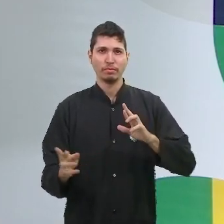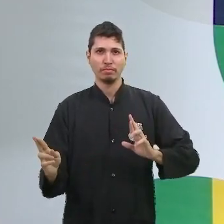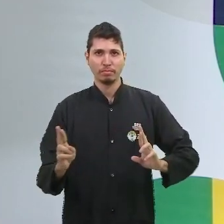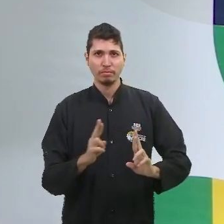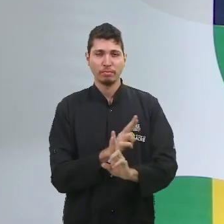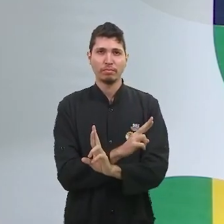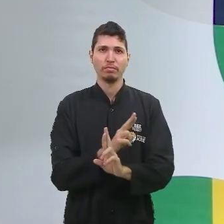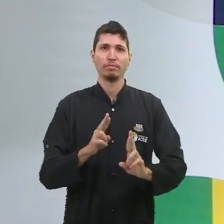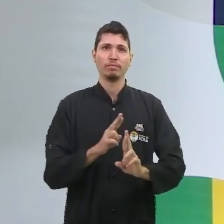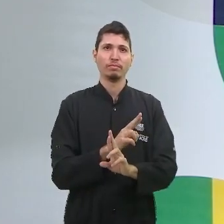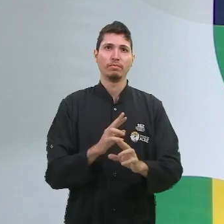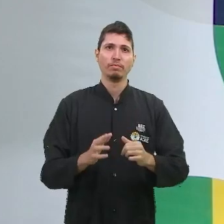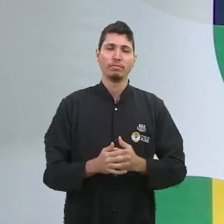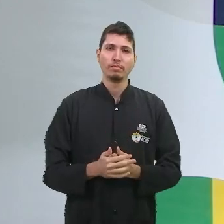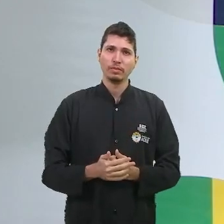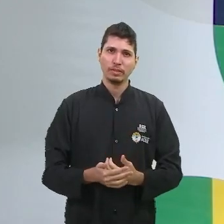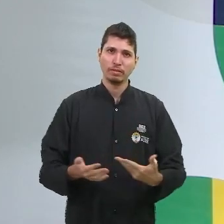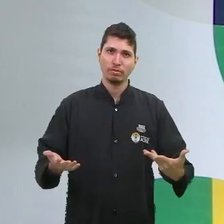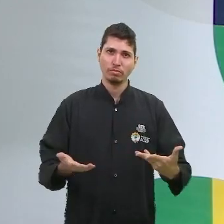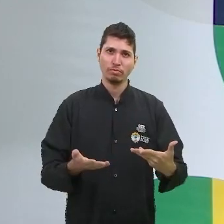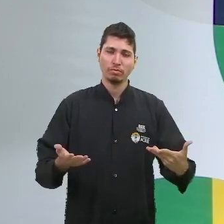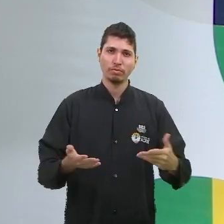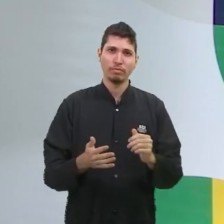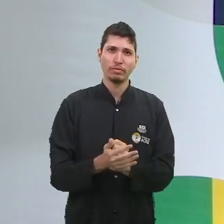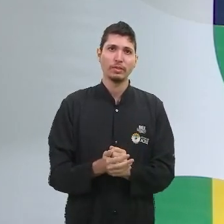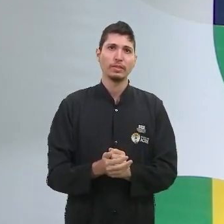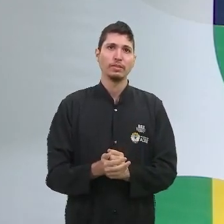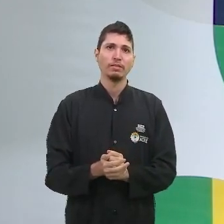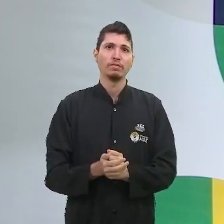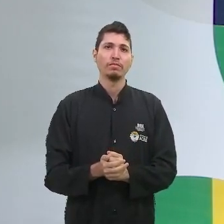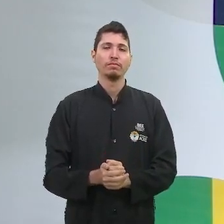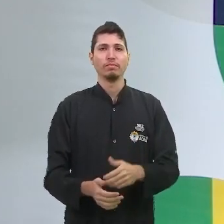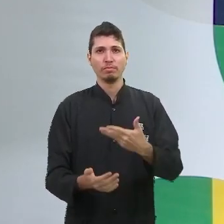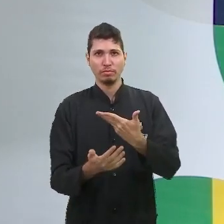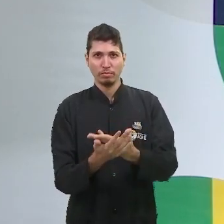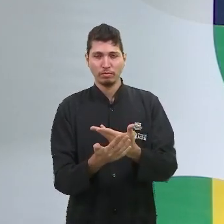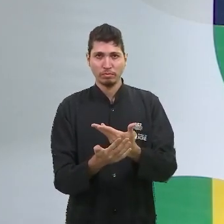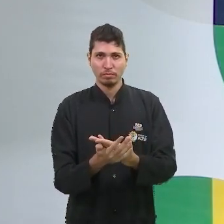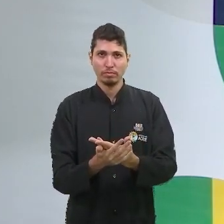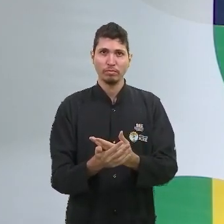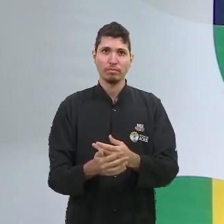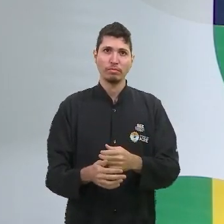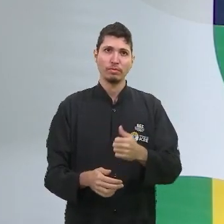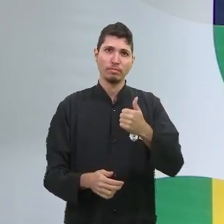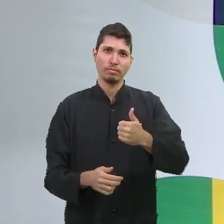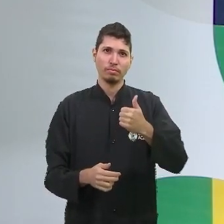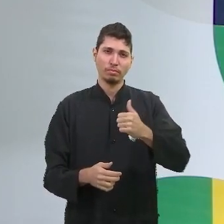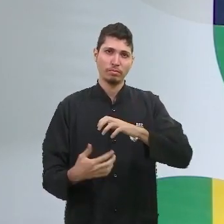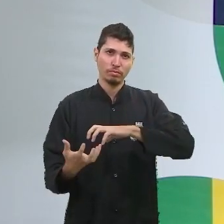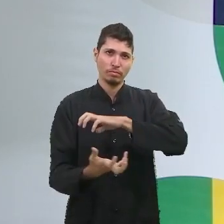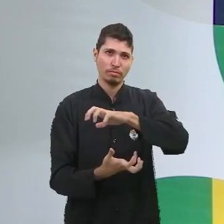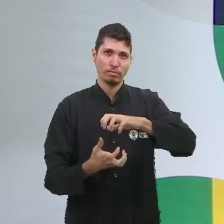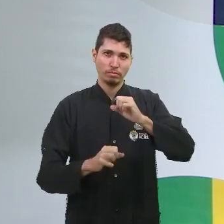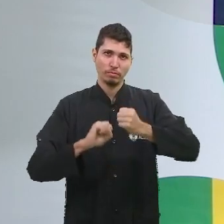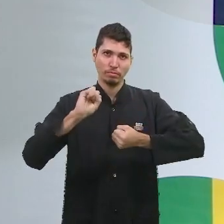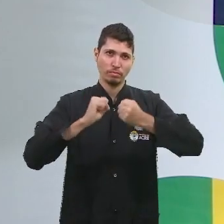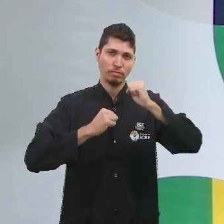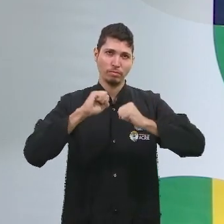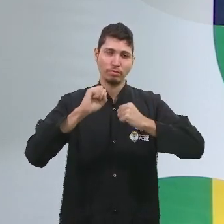conhecimento será a primeira revolução industrial e a mudança no modo de produção.